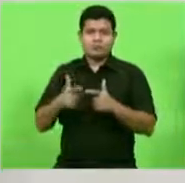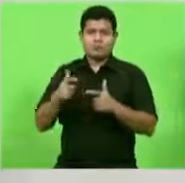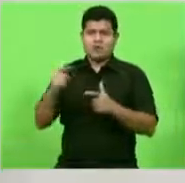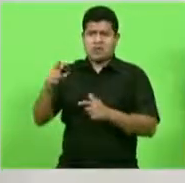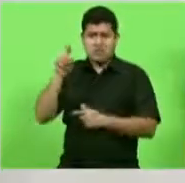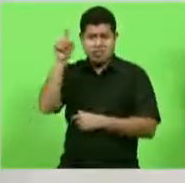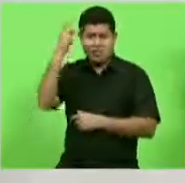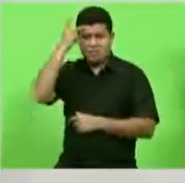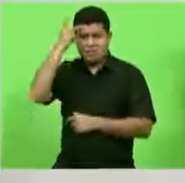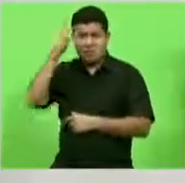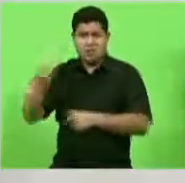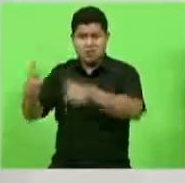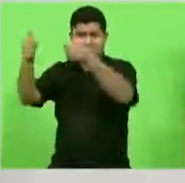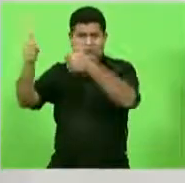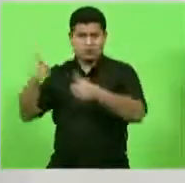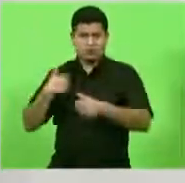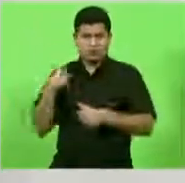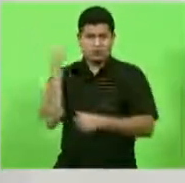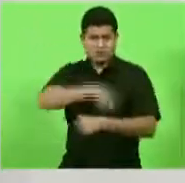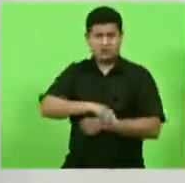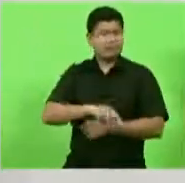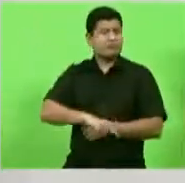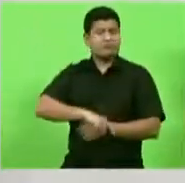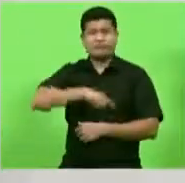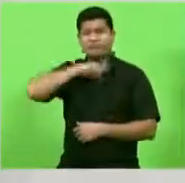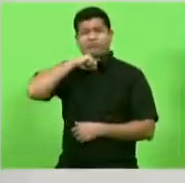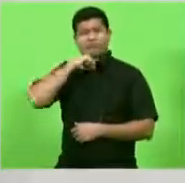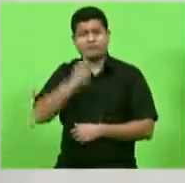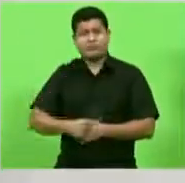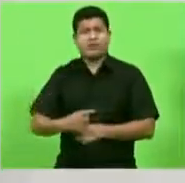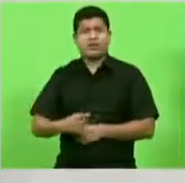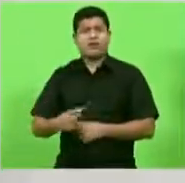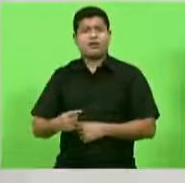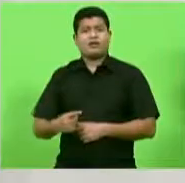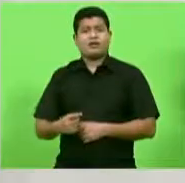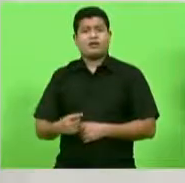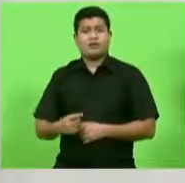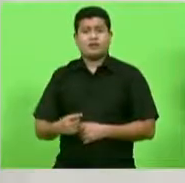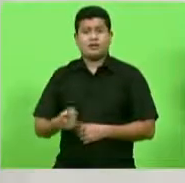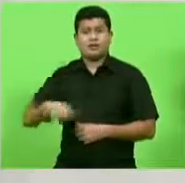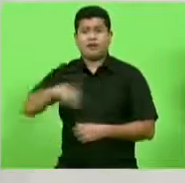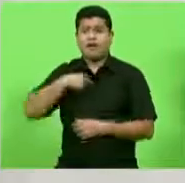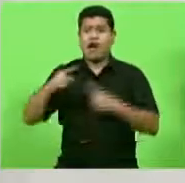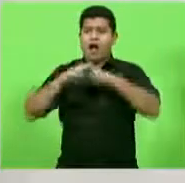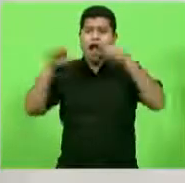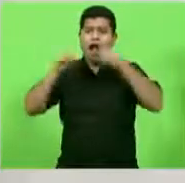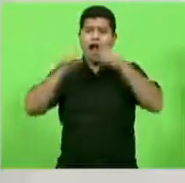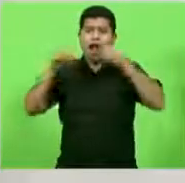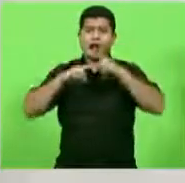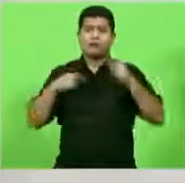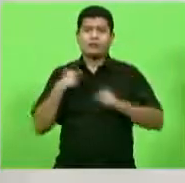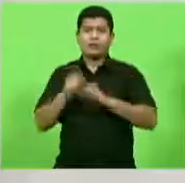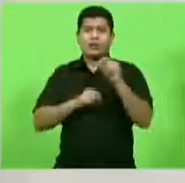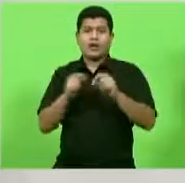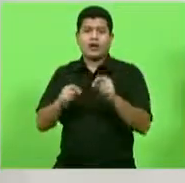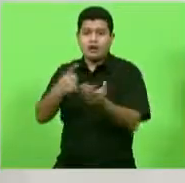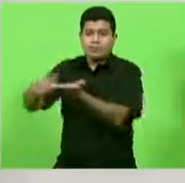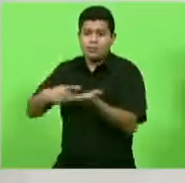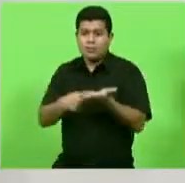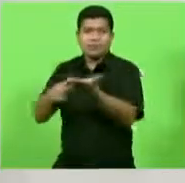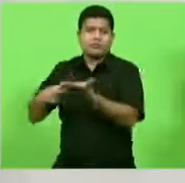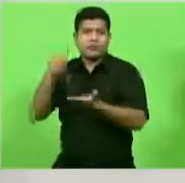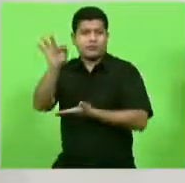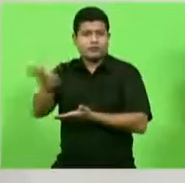São estados que o Brasil precisa estar bem como um todo, porque senão não adianta a gente reclamar depois também, deputado Bruno, do Pacto Federativo,